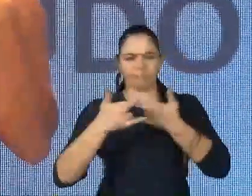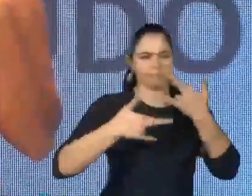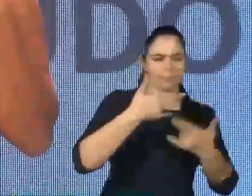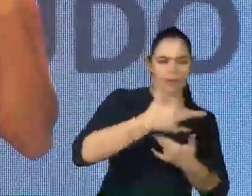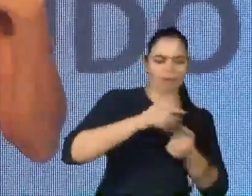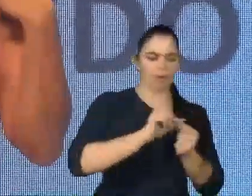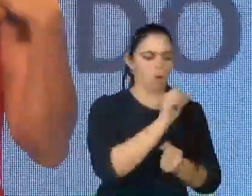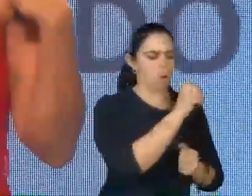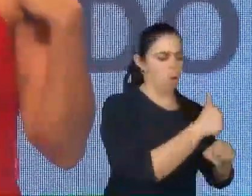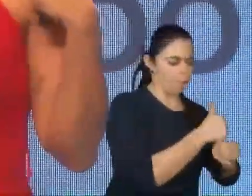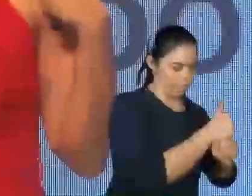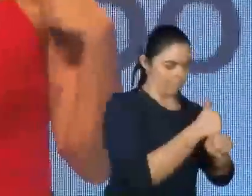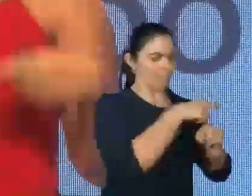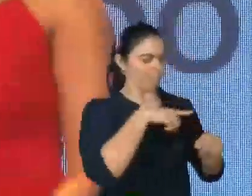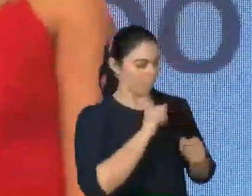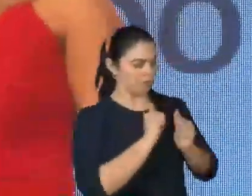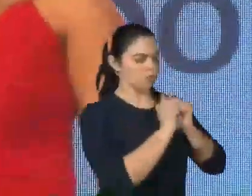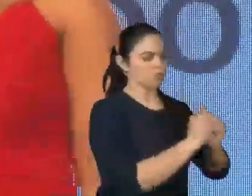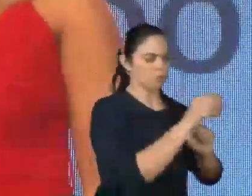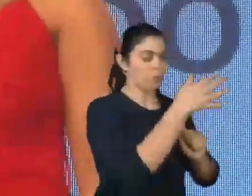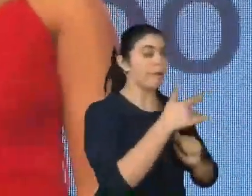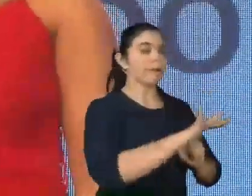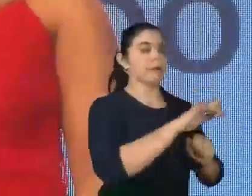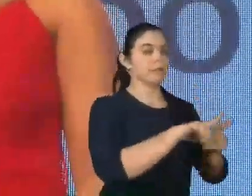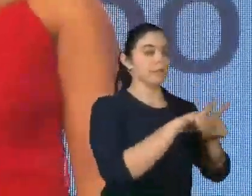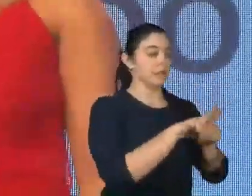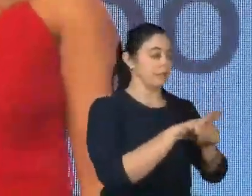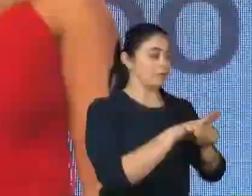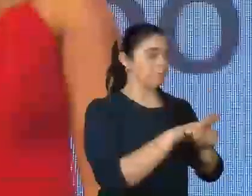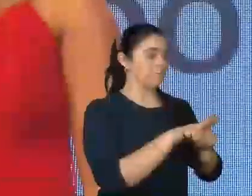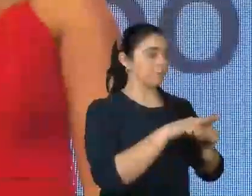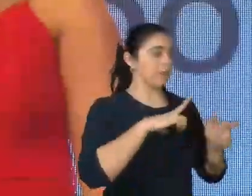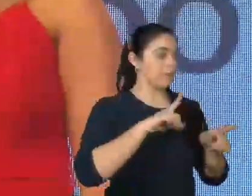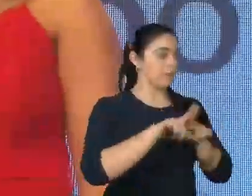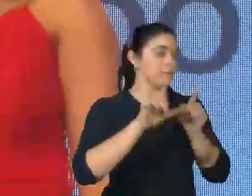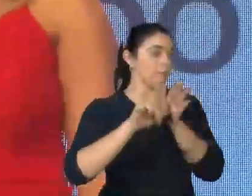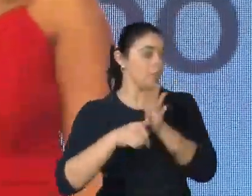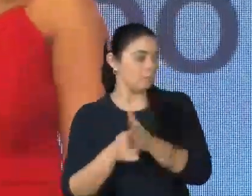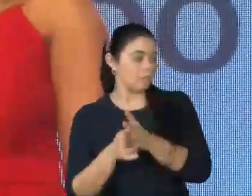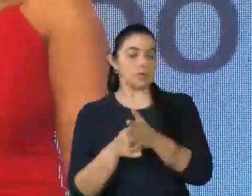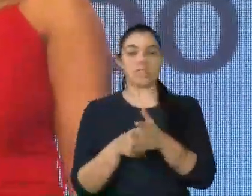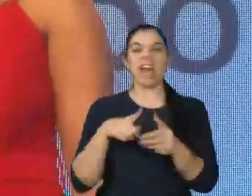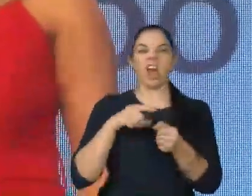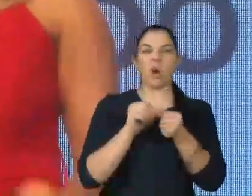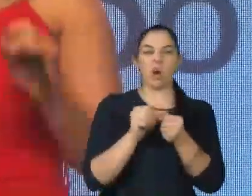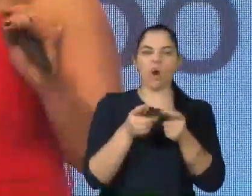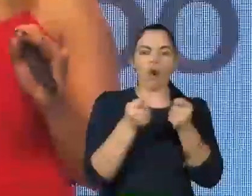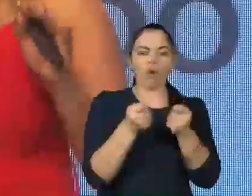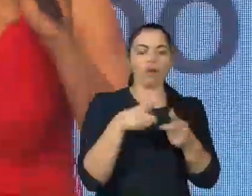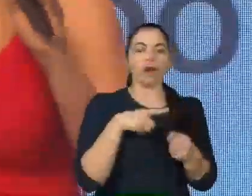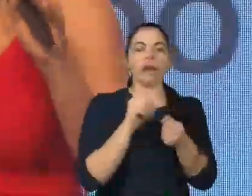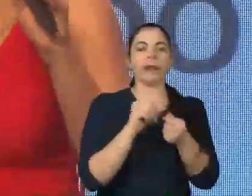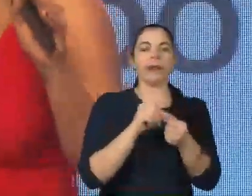entra, ele interage com a criança e mais do que isso, ele passa o convite, controle remoto desse programa para a criança. Quem